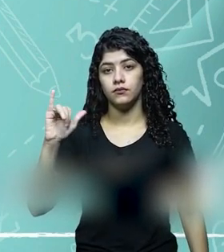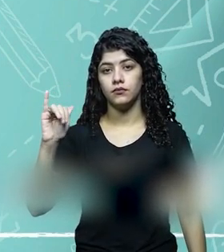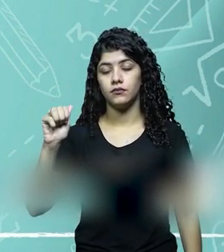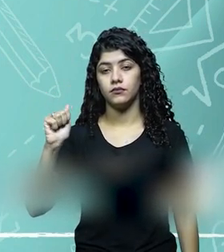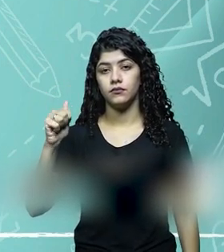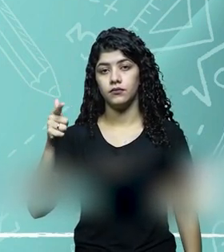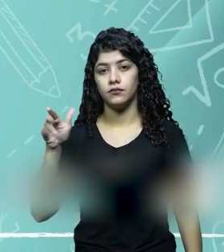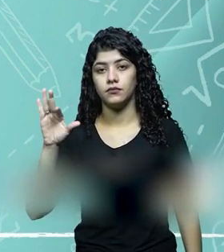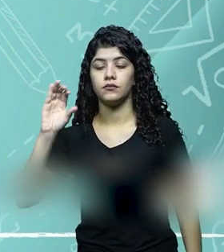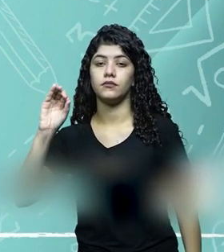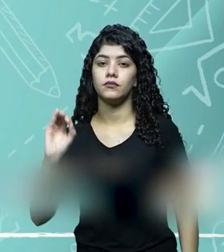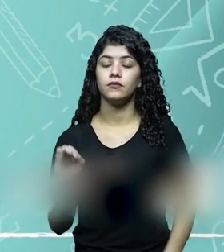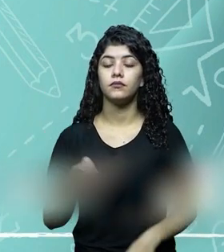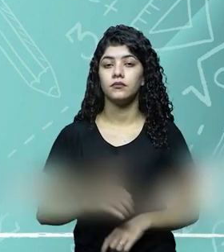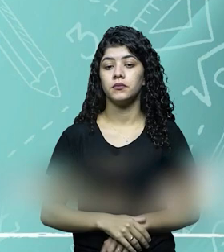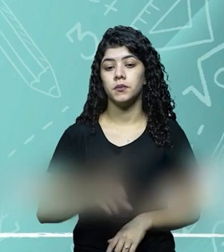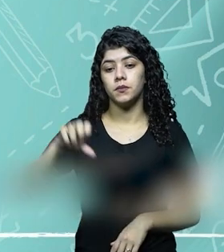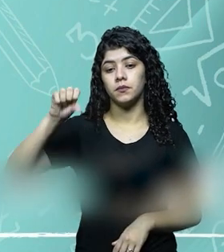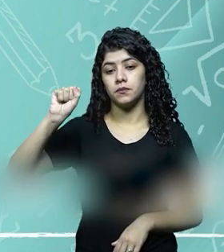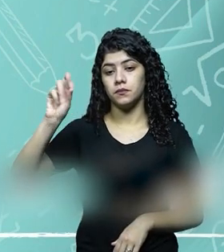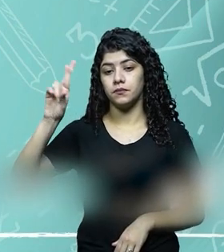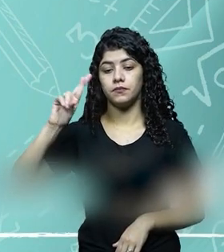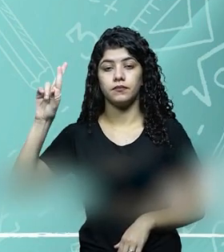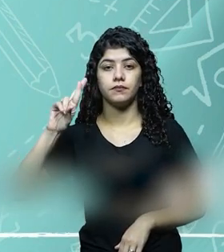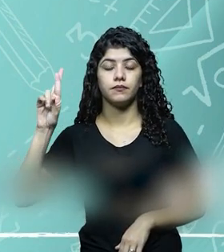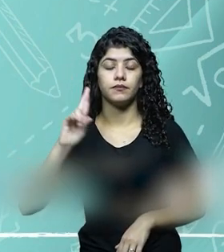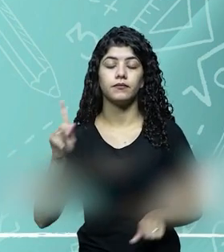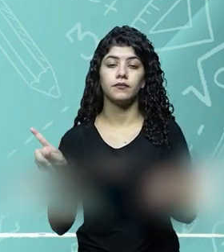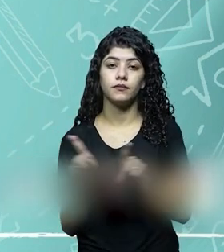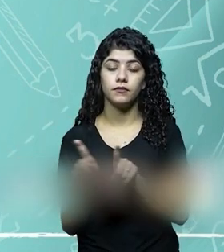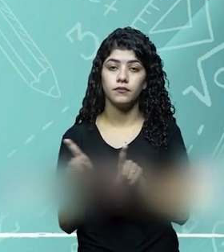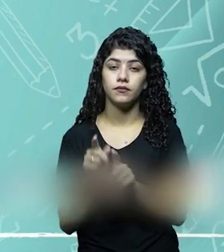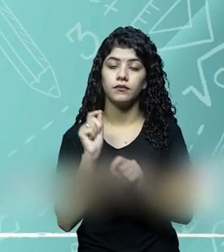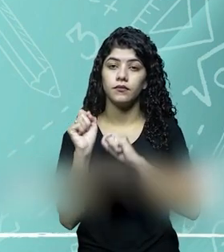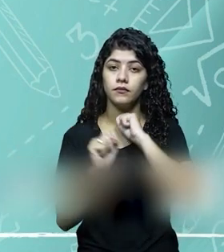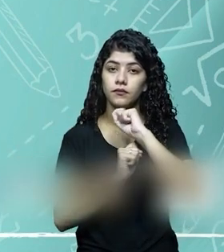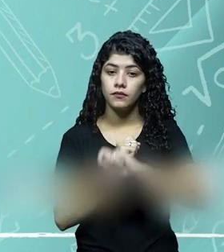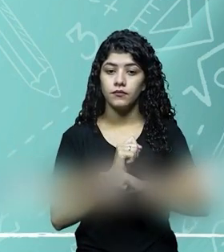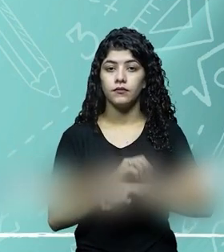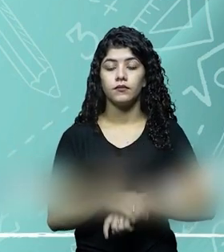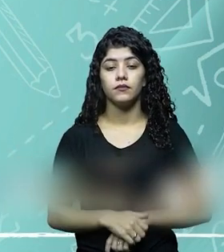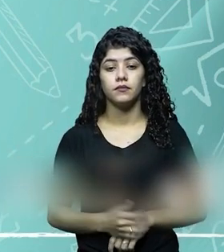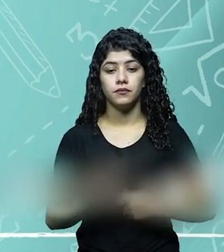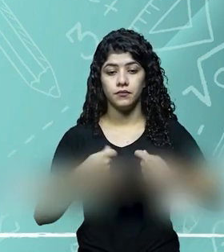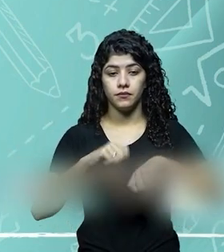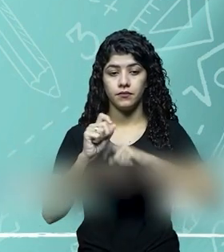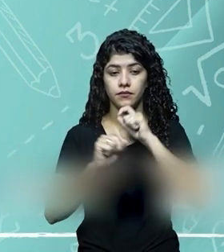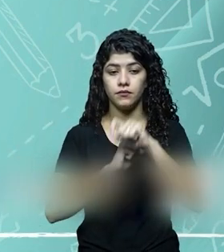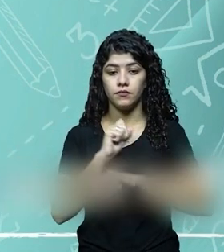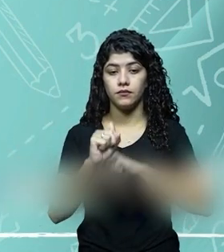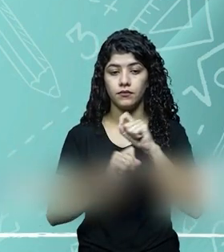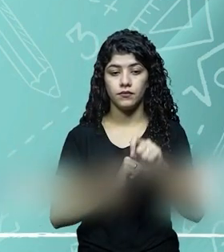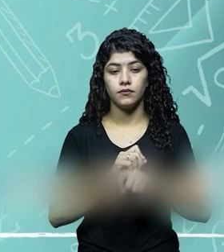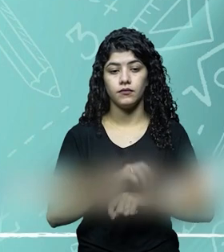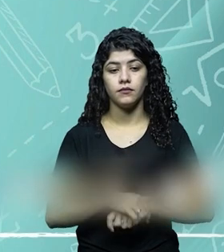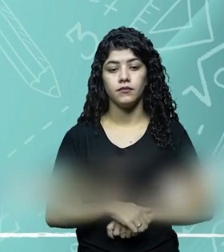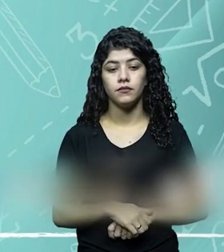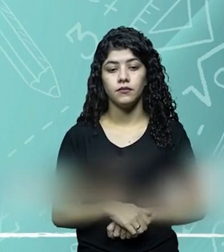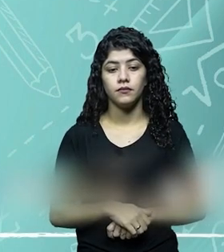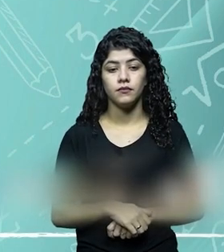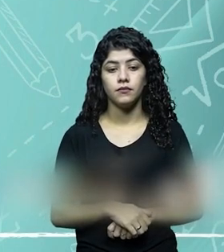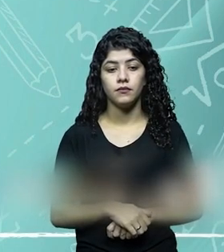o serviço, ele depreciou 8 mil reais. Também foi preciso comprar inseticida, para poder